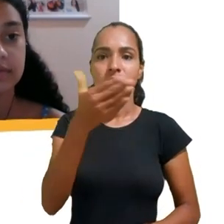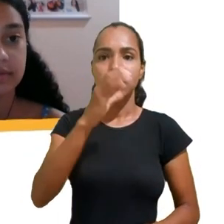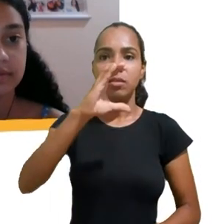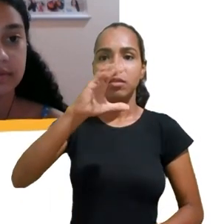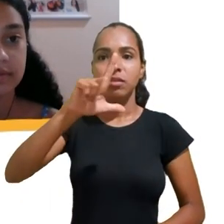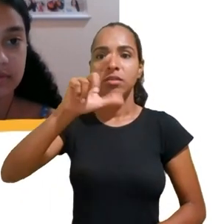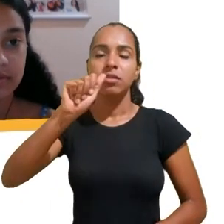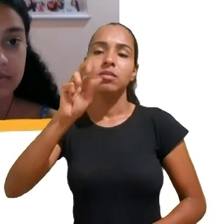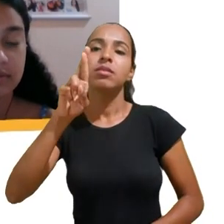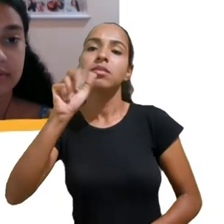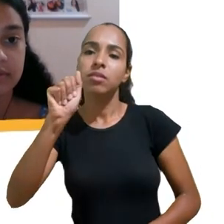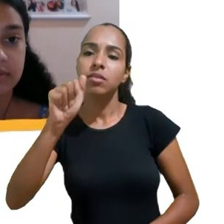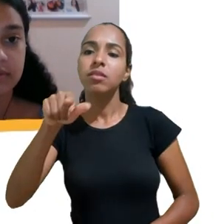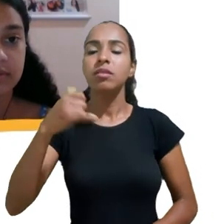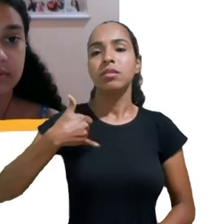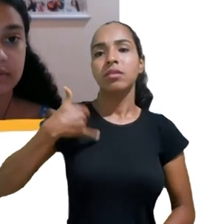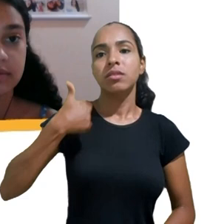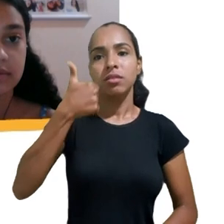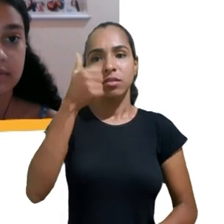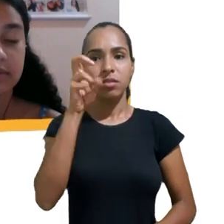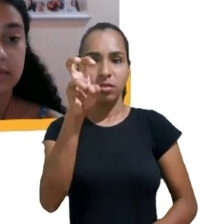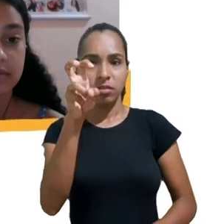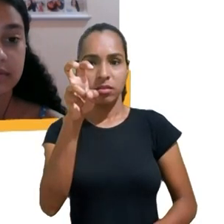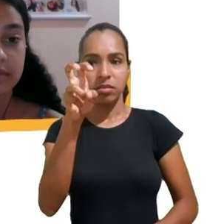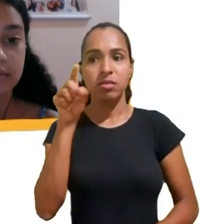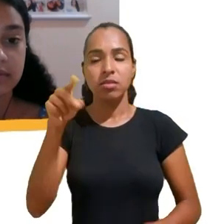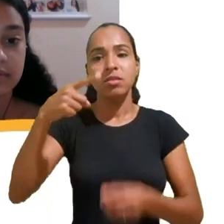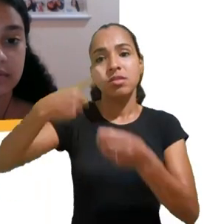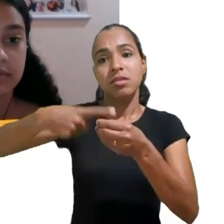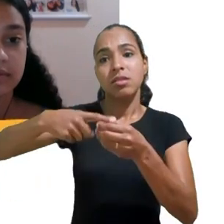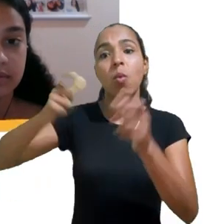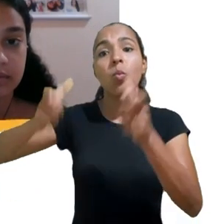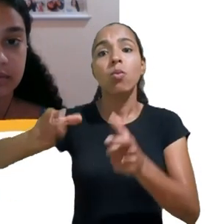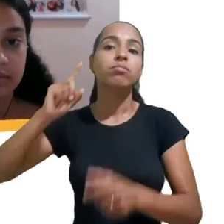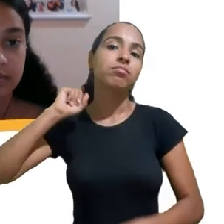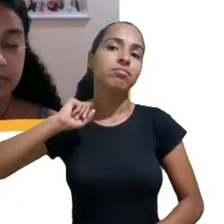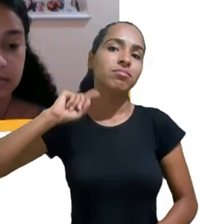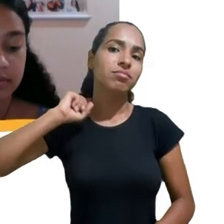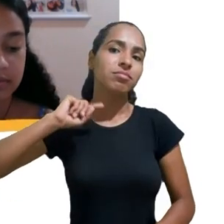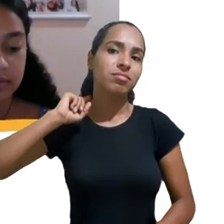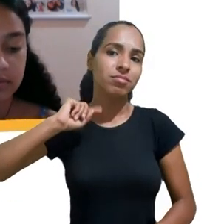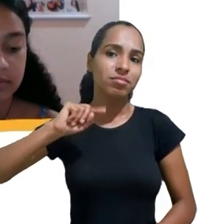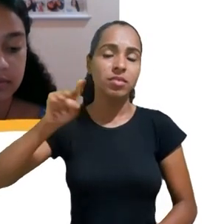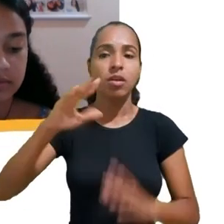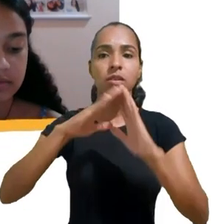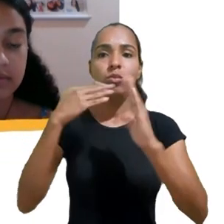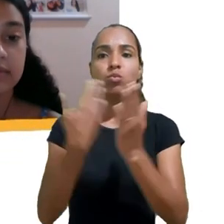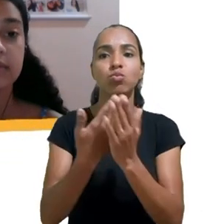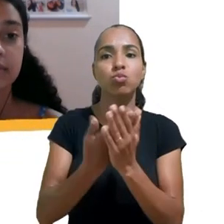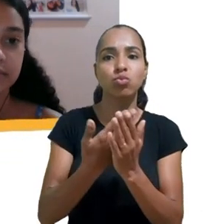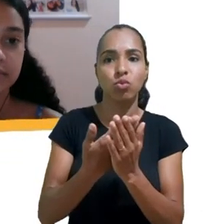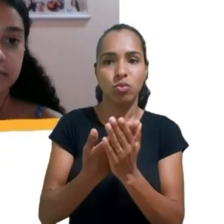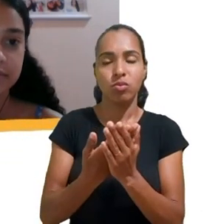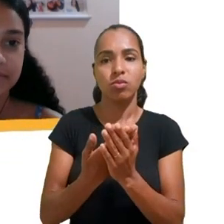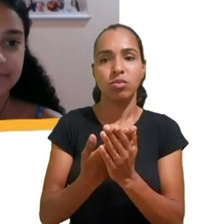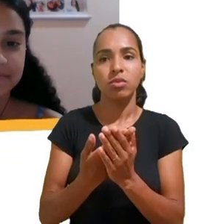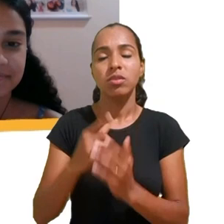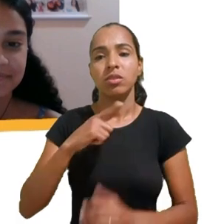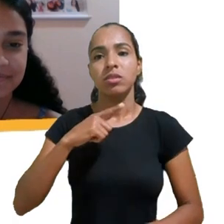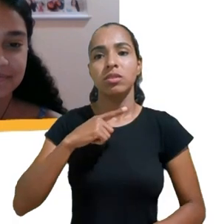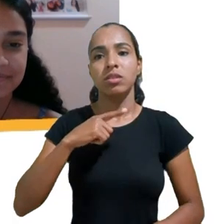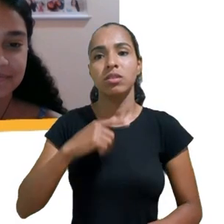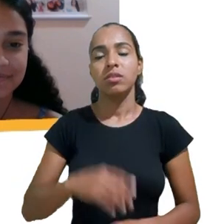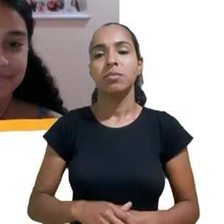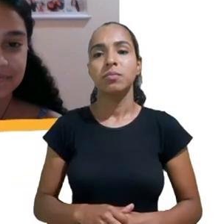é de Itabira, Minas Gerais, e atualmente ela estuda no Colégio Municipal, professora de Diandrade. A Maria Clara é uma